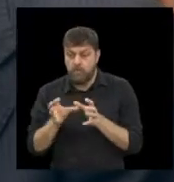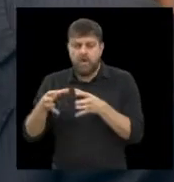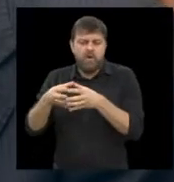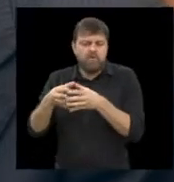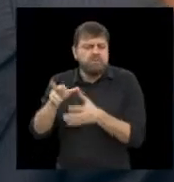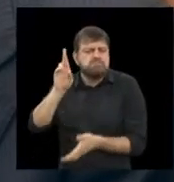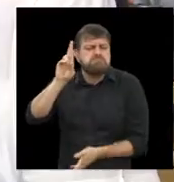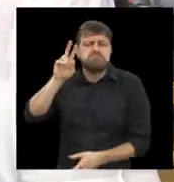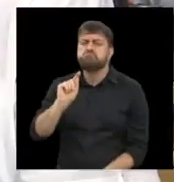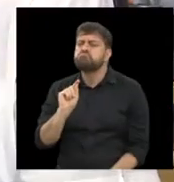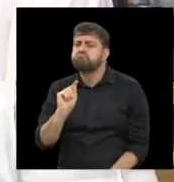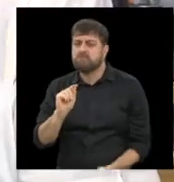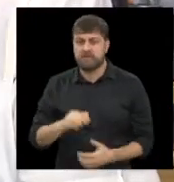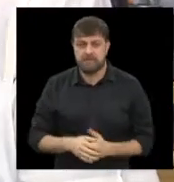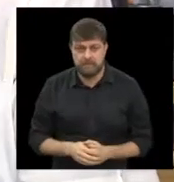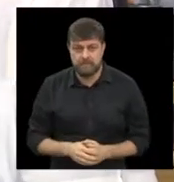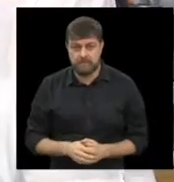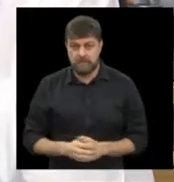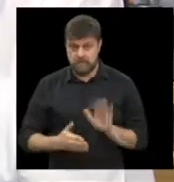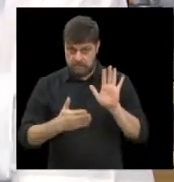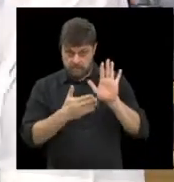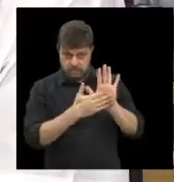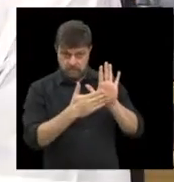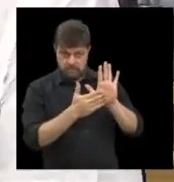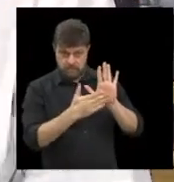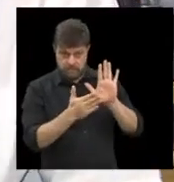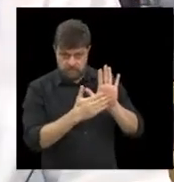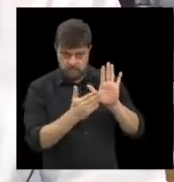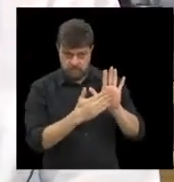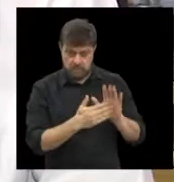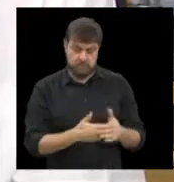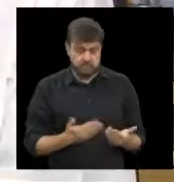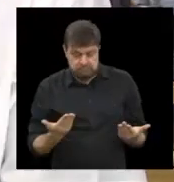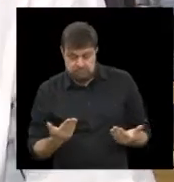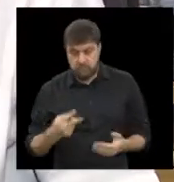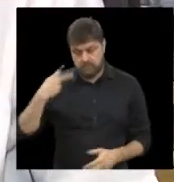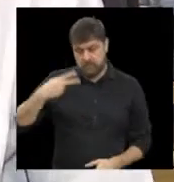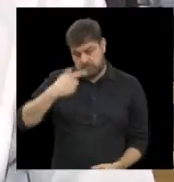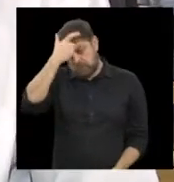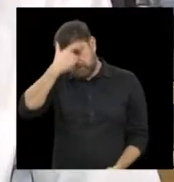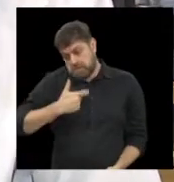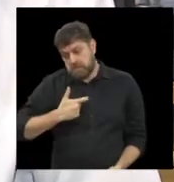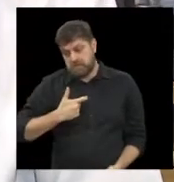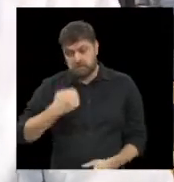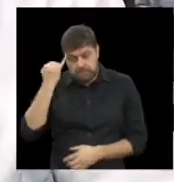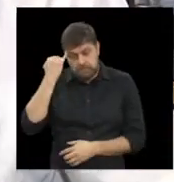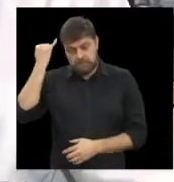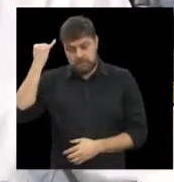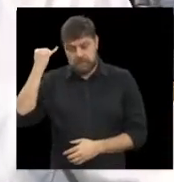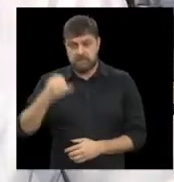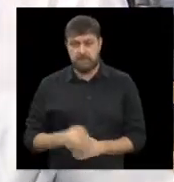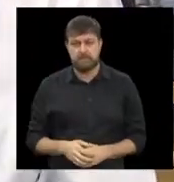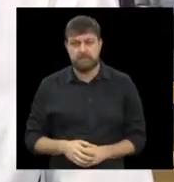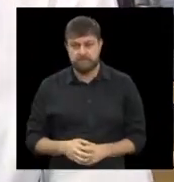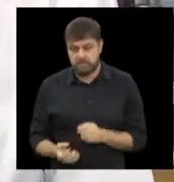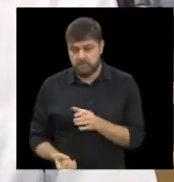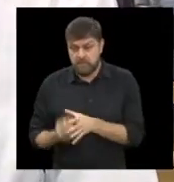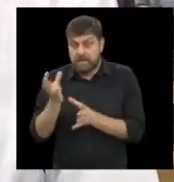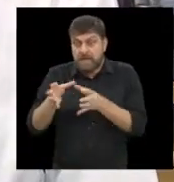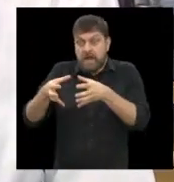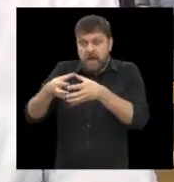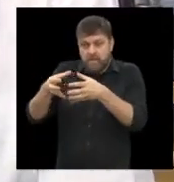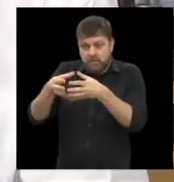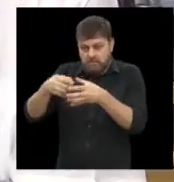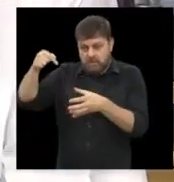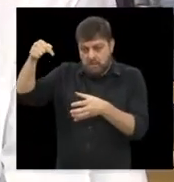representação. Ela é proposta por um vereador, foi iniciativa nossa, e essa comissão